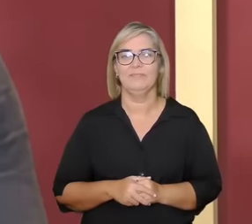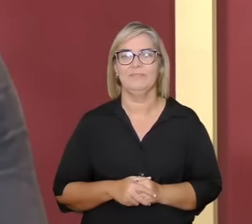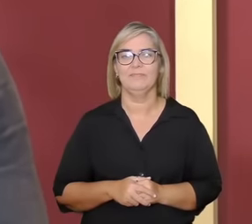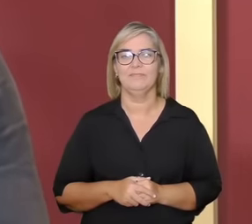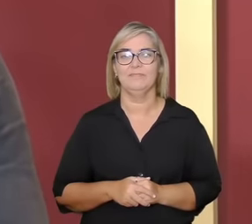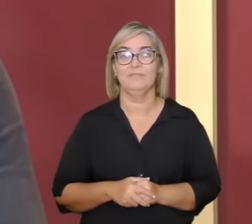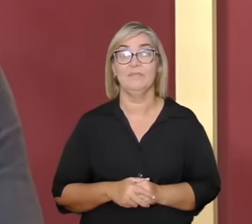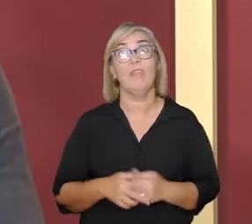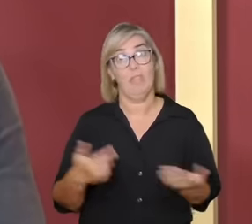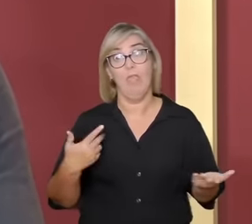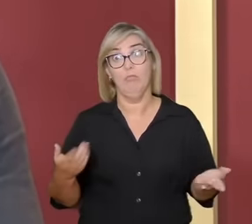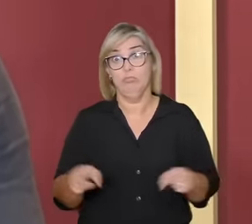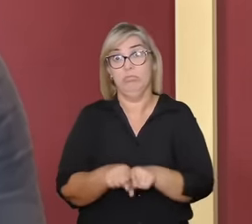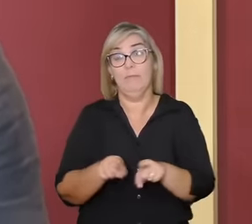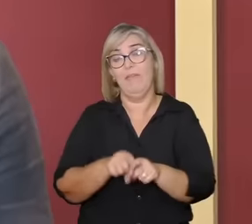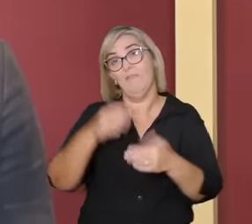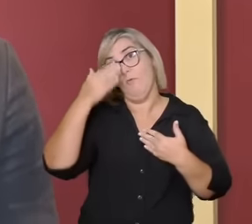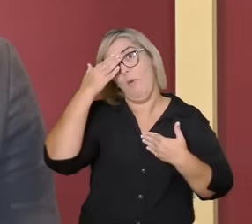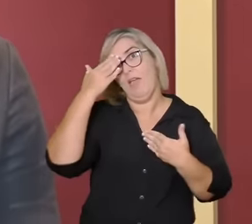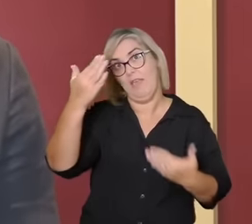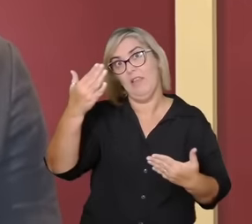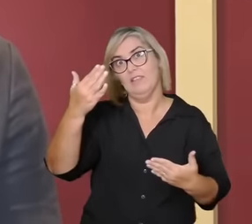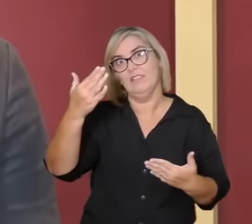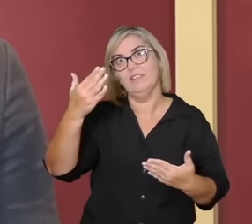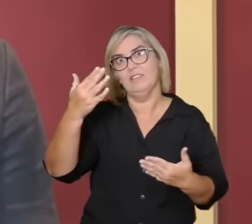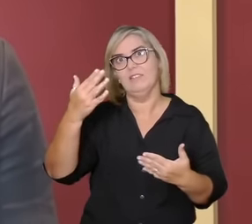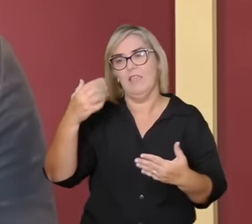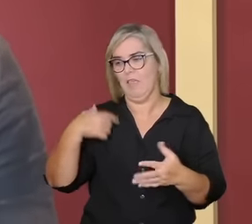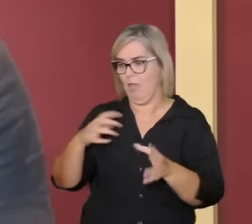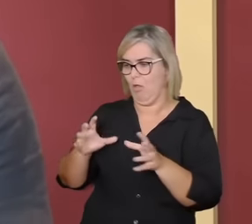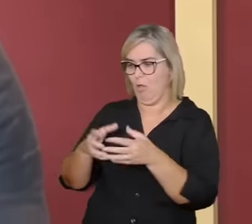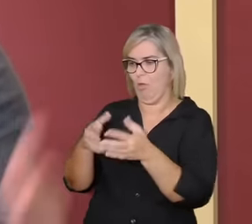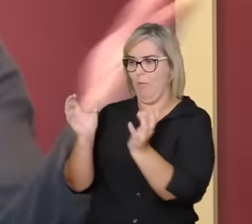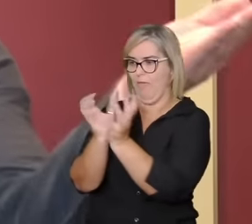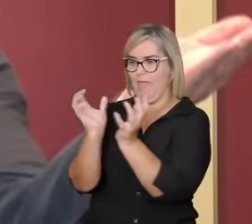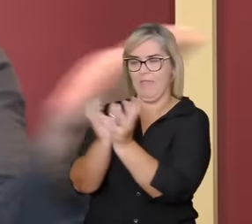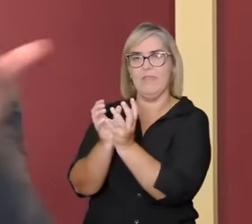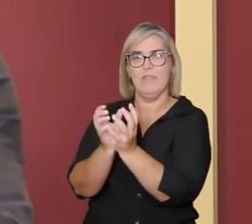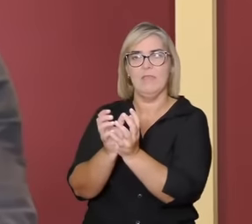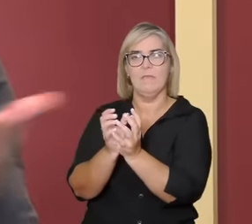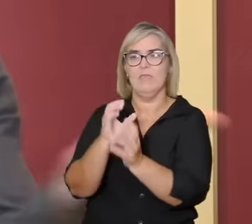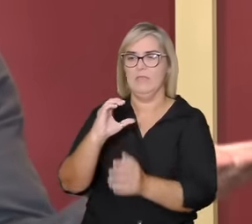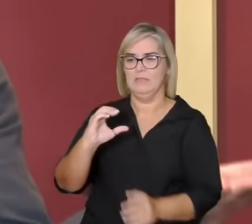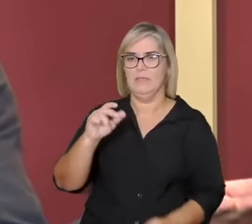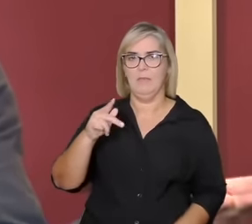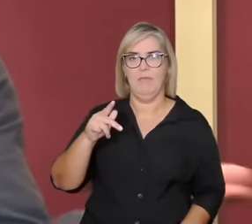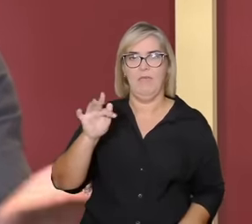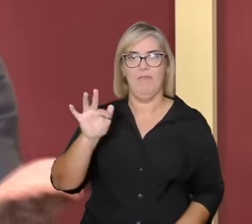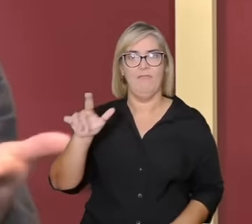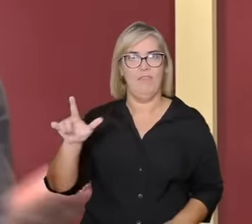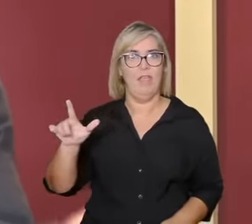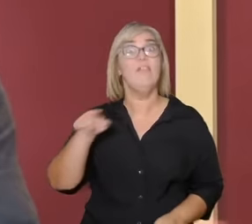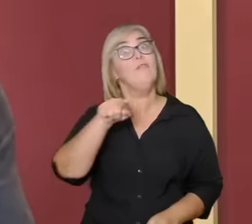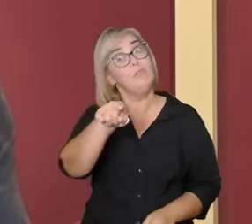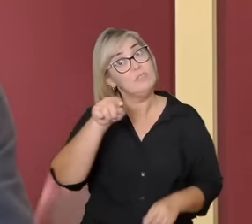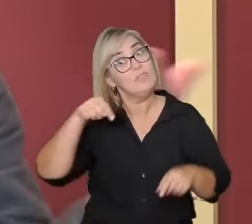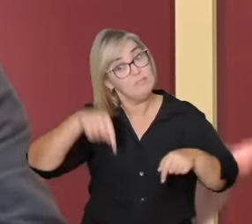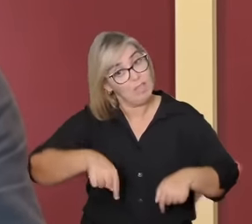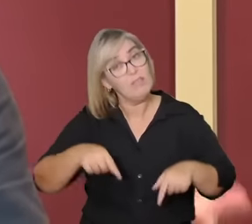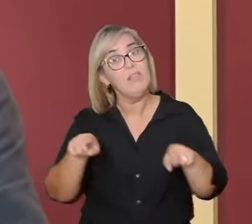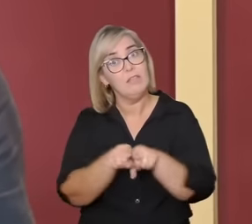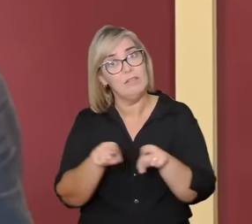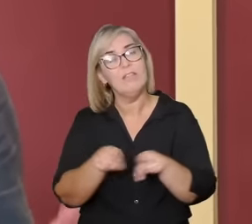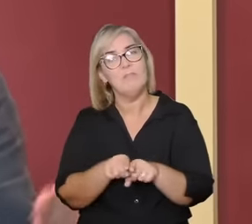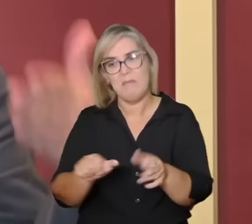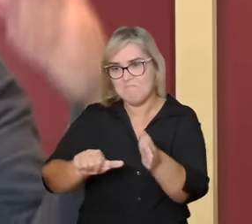eu vou agradecer também em meu nome em nome de toda a equipe da CPFL agradecer a vocês também que participaram aqui desse fundo histórico o